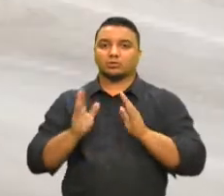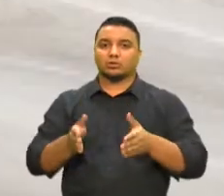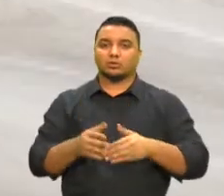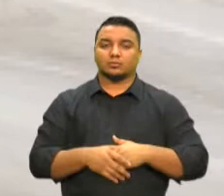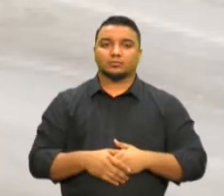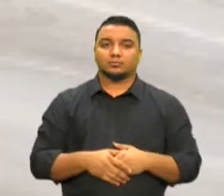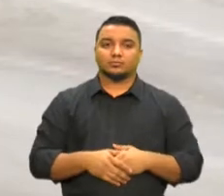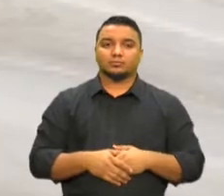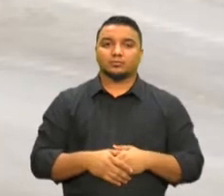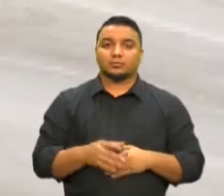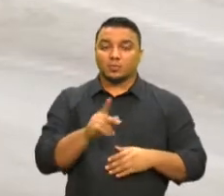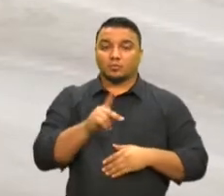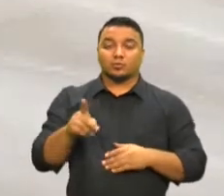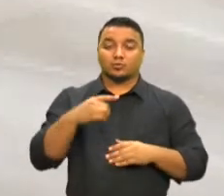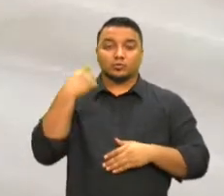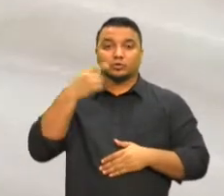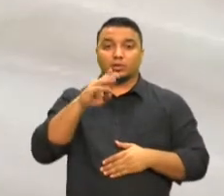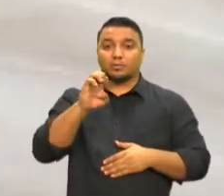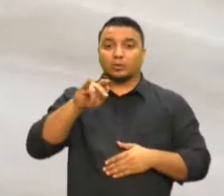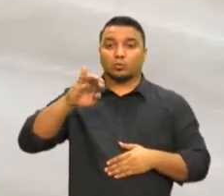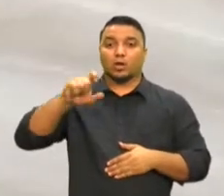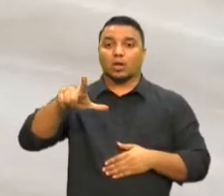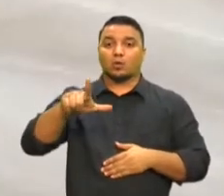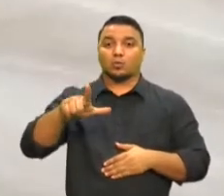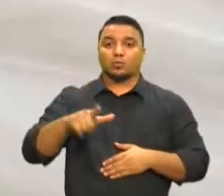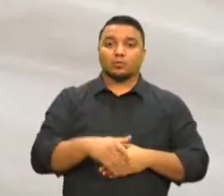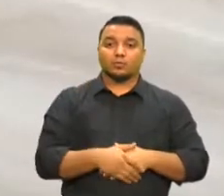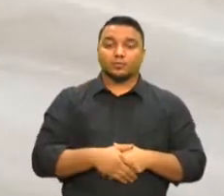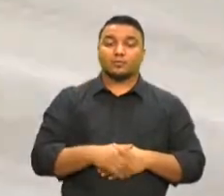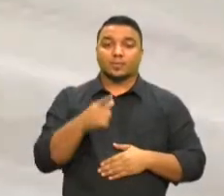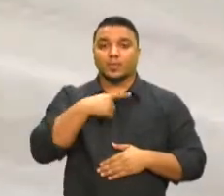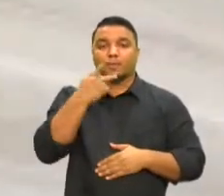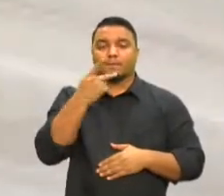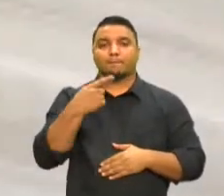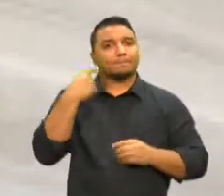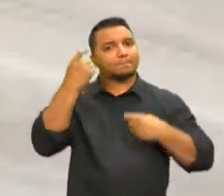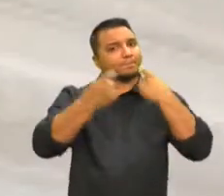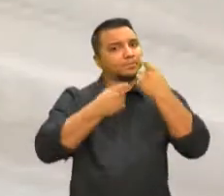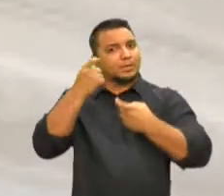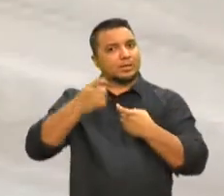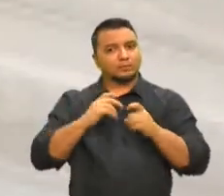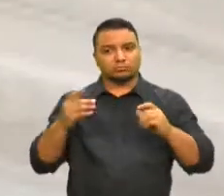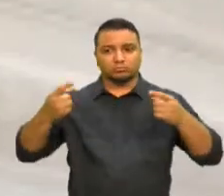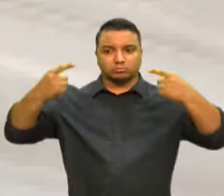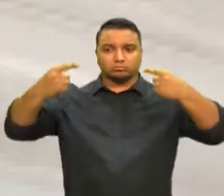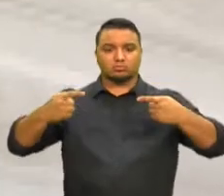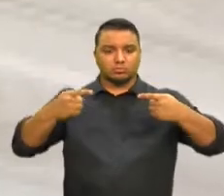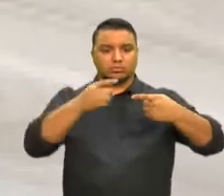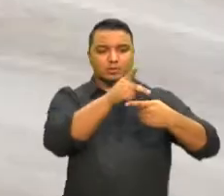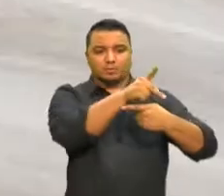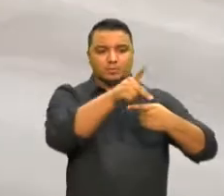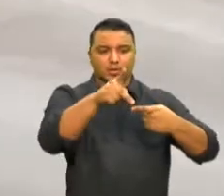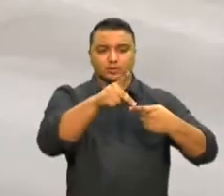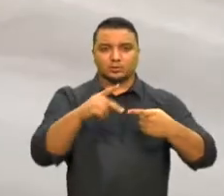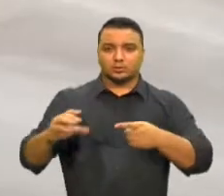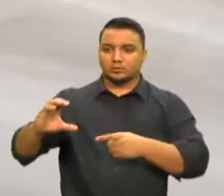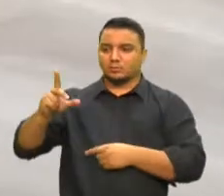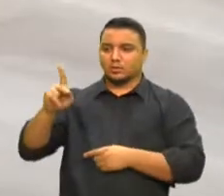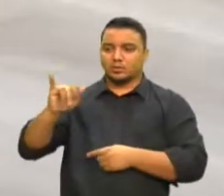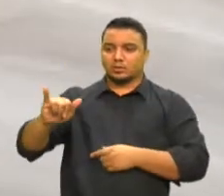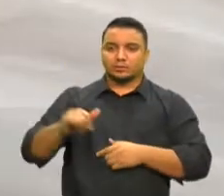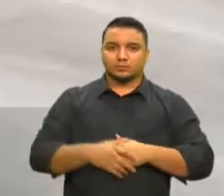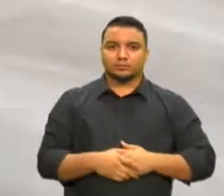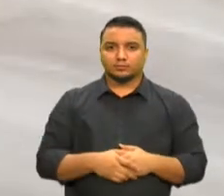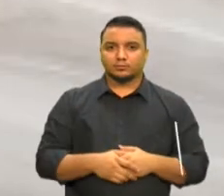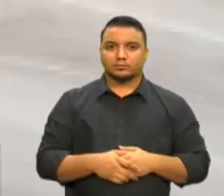professor de direito Emanuel Furtado analisa com preocupação o embate encabeçado pelo presidente da república. A preocupação, né, é